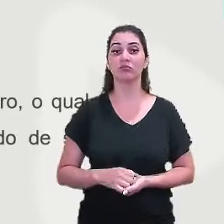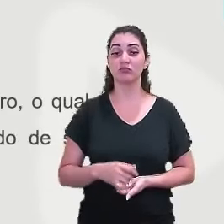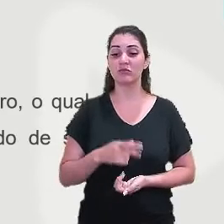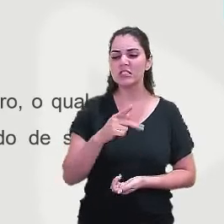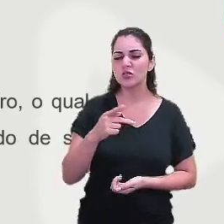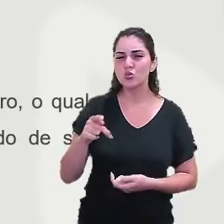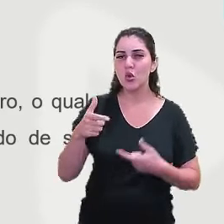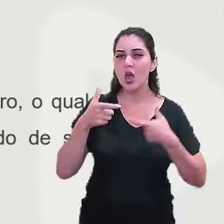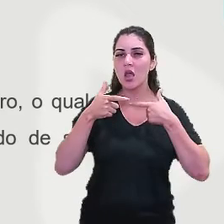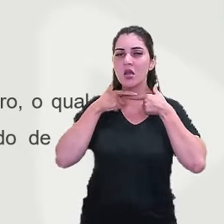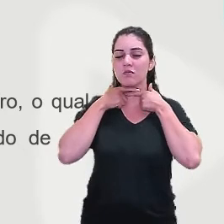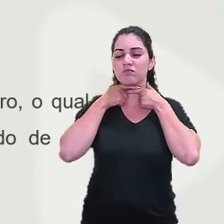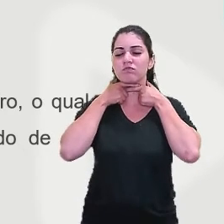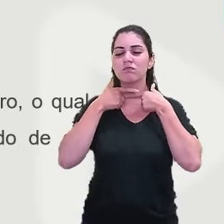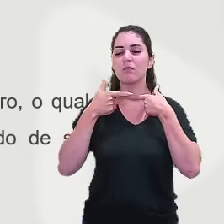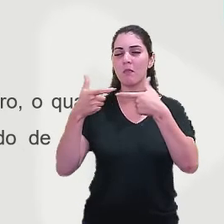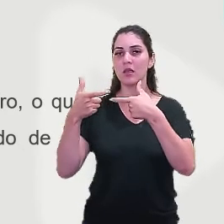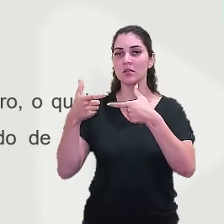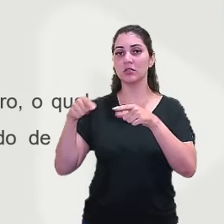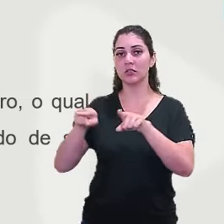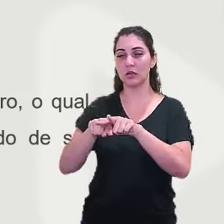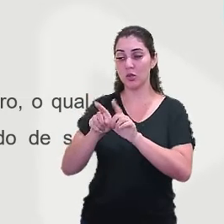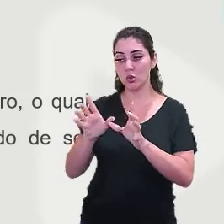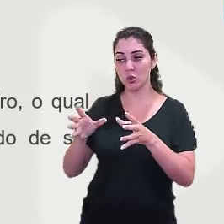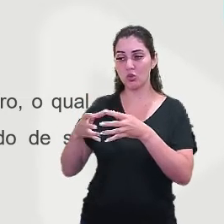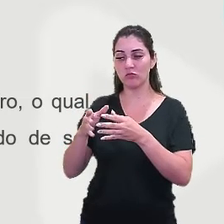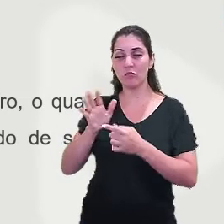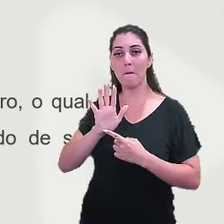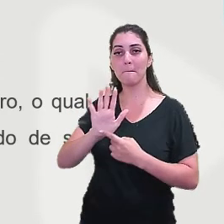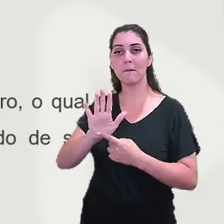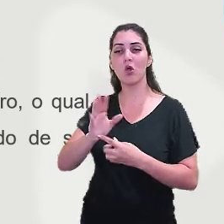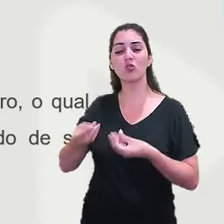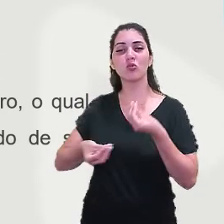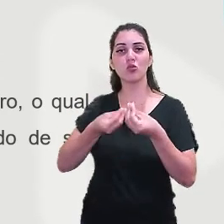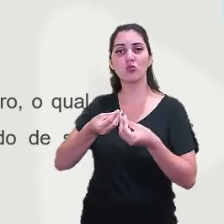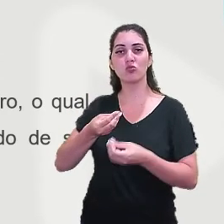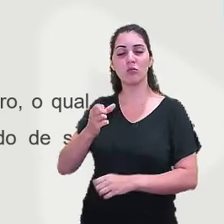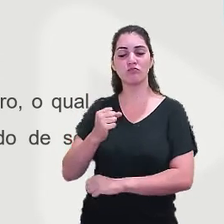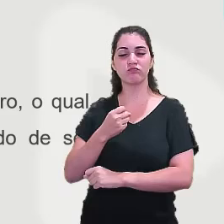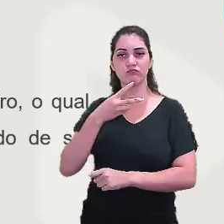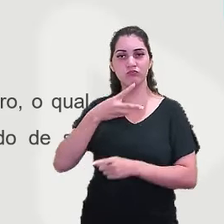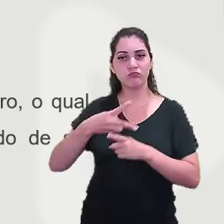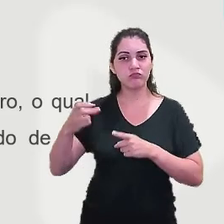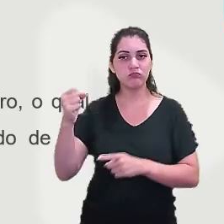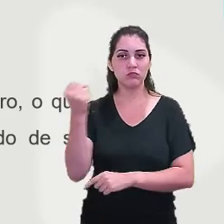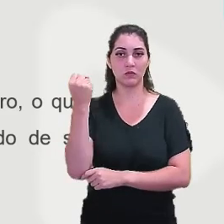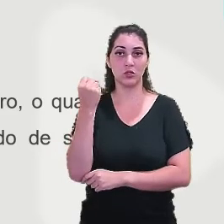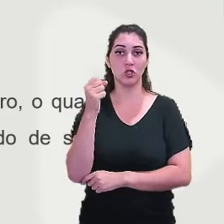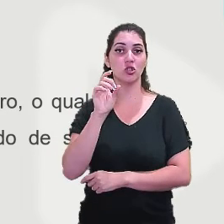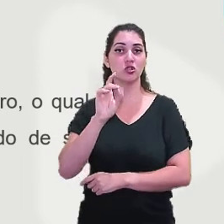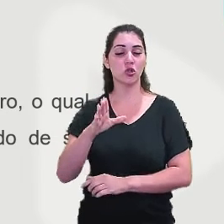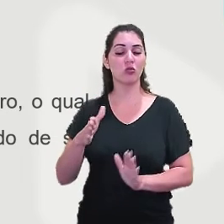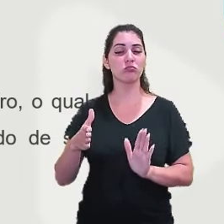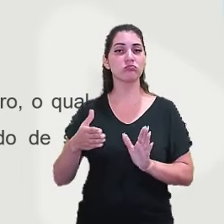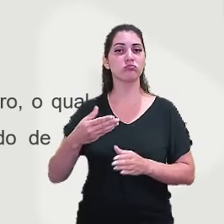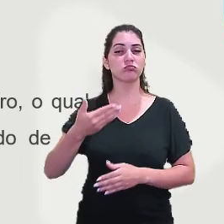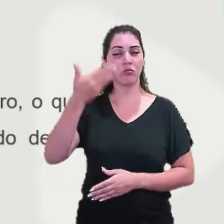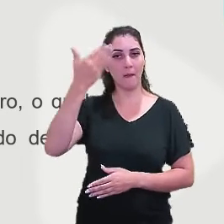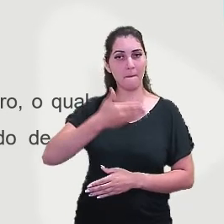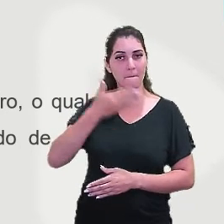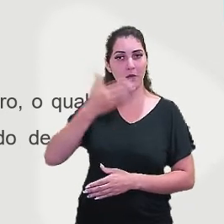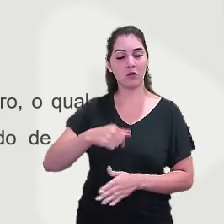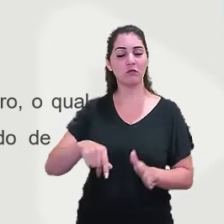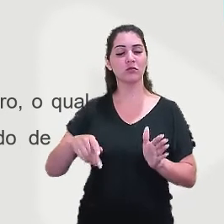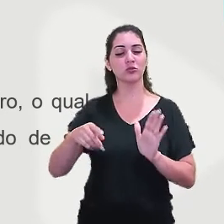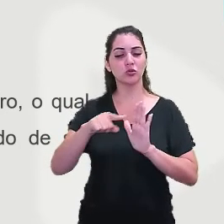Suas cabeças e de seus companheiros foram expostas como prêmios. Somente com a aprovação do Projeto de Lei nº